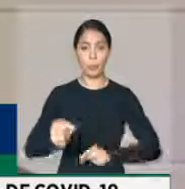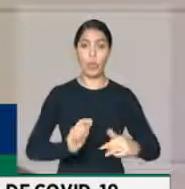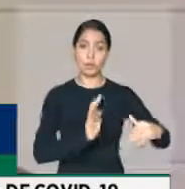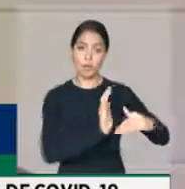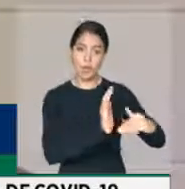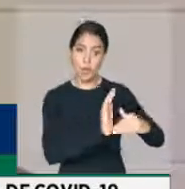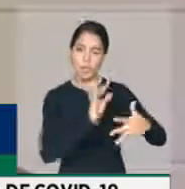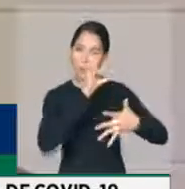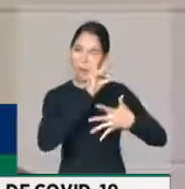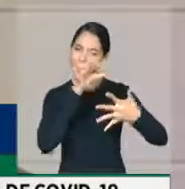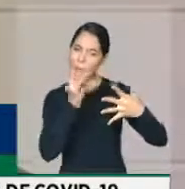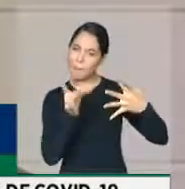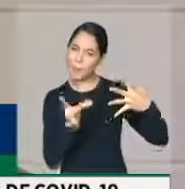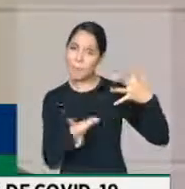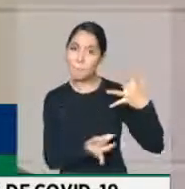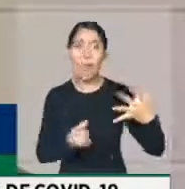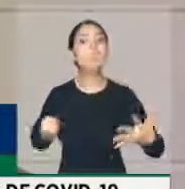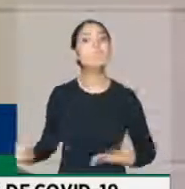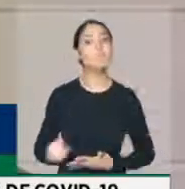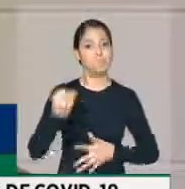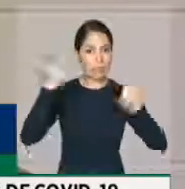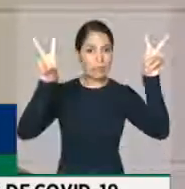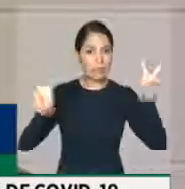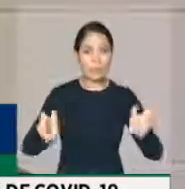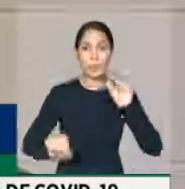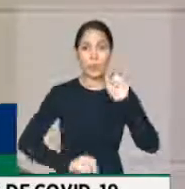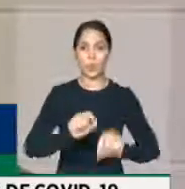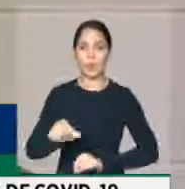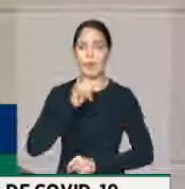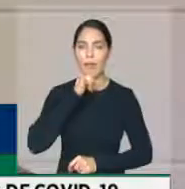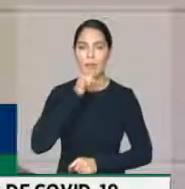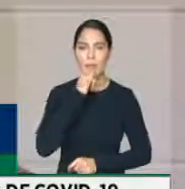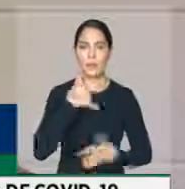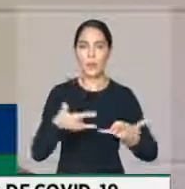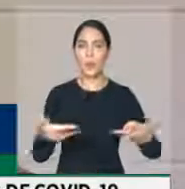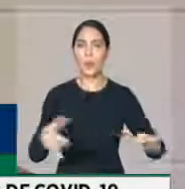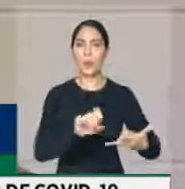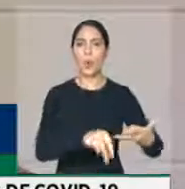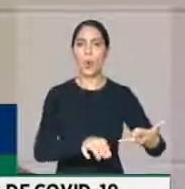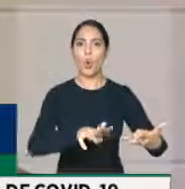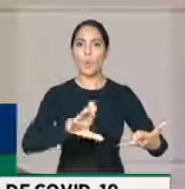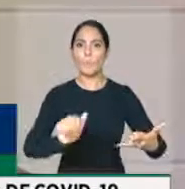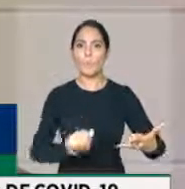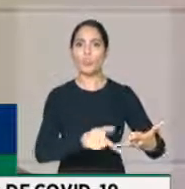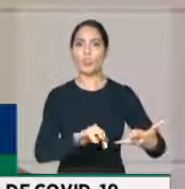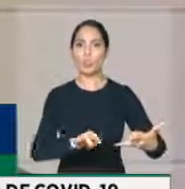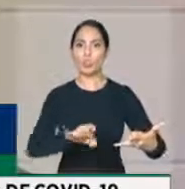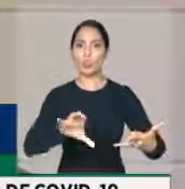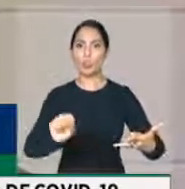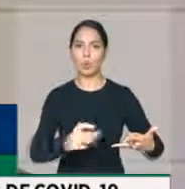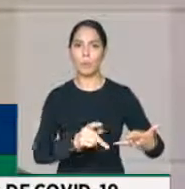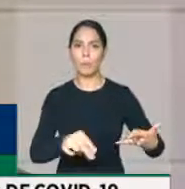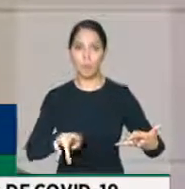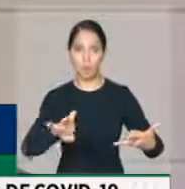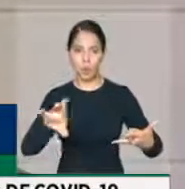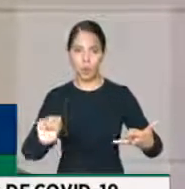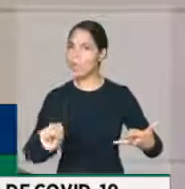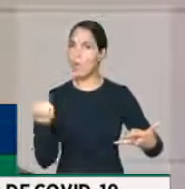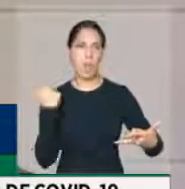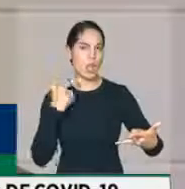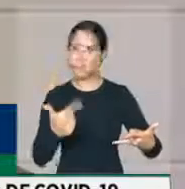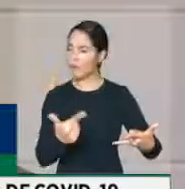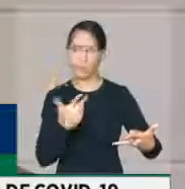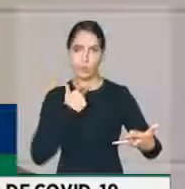para que não se falasse em compra de títulos podres. Os títulos que podem ser comprados são títulos classificados, como foi